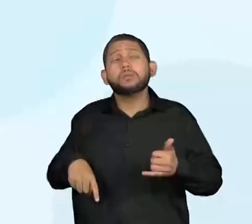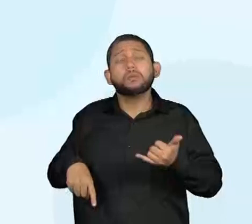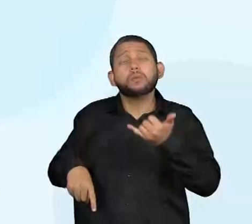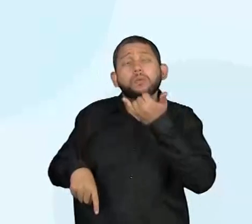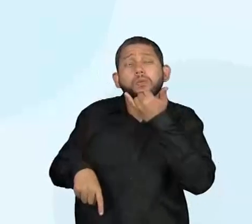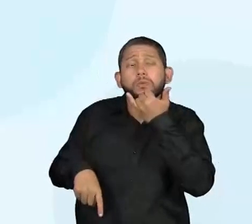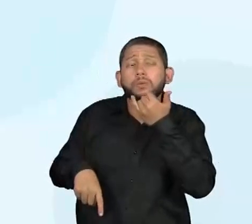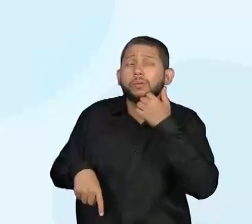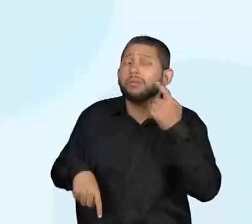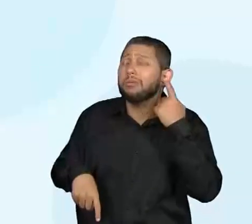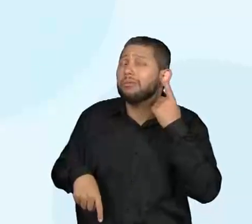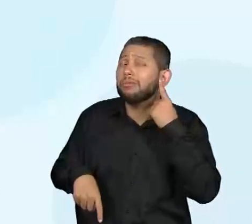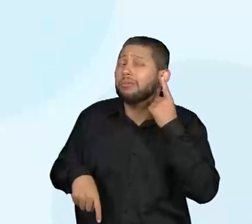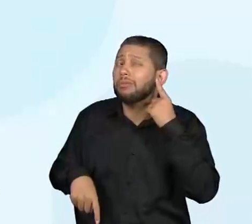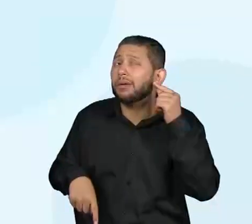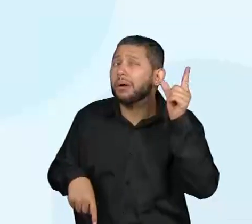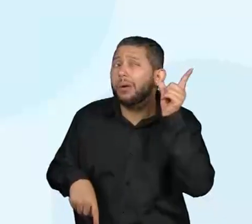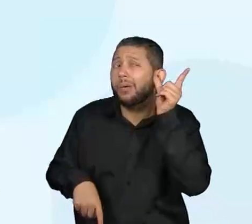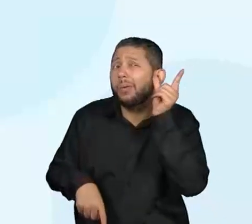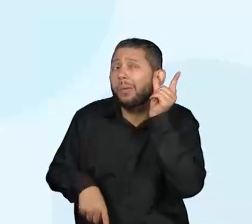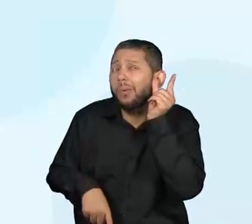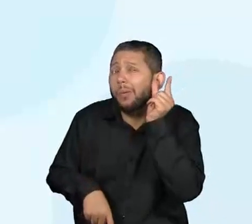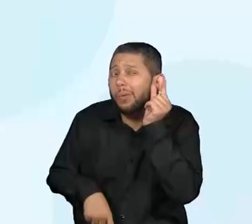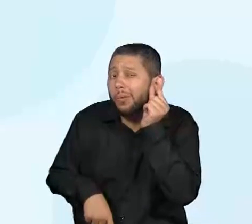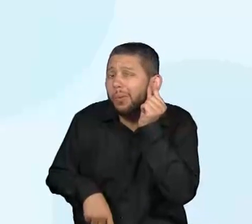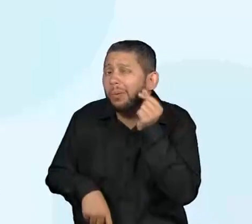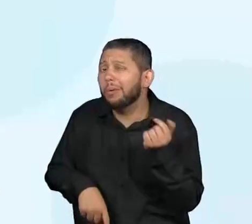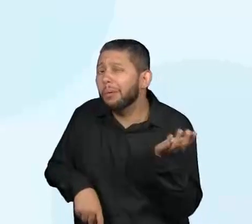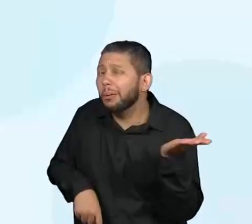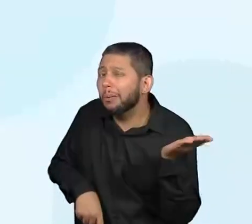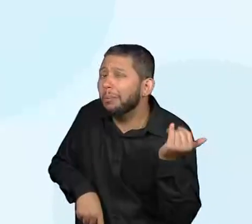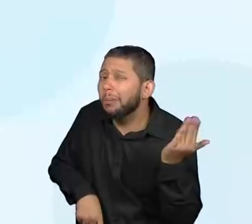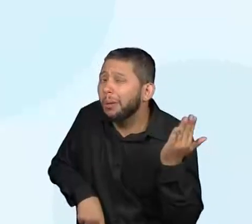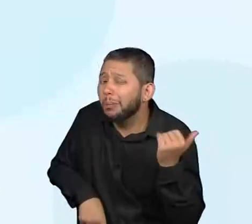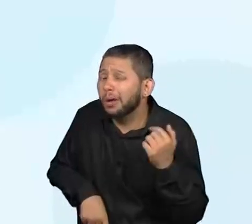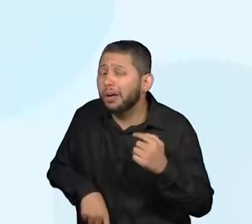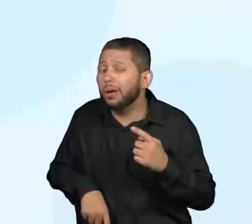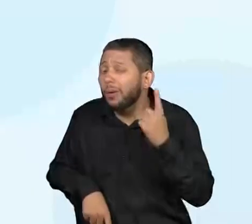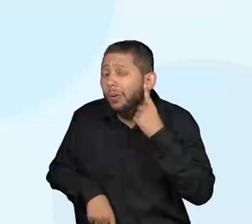onça. Sou um pouco surda.